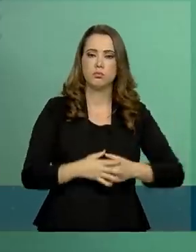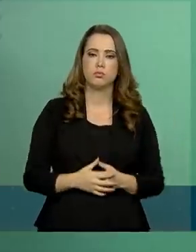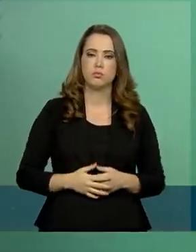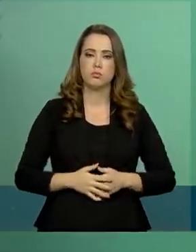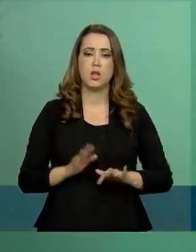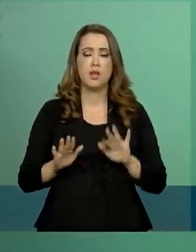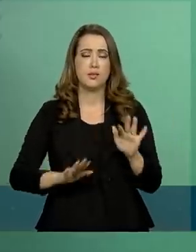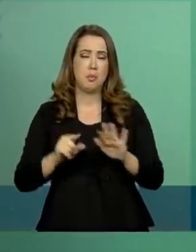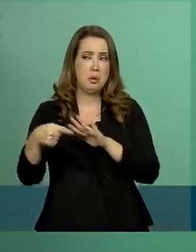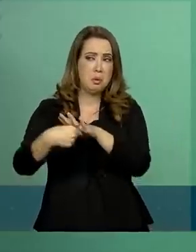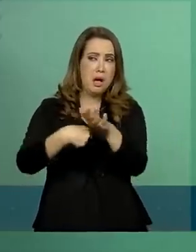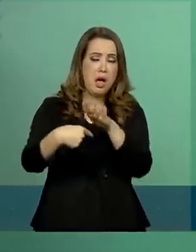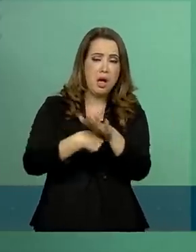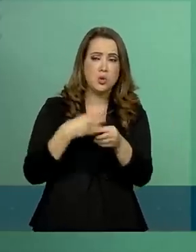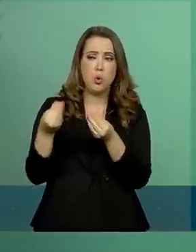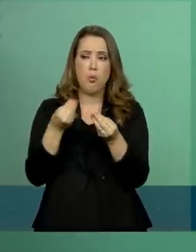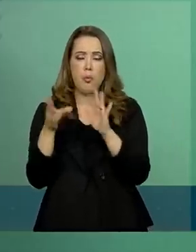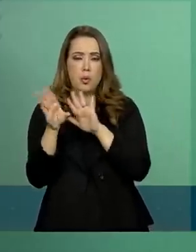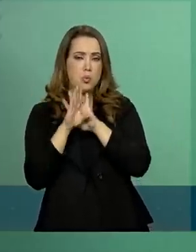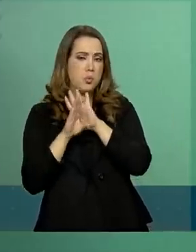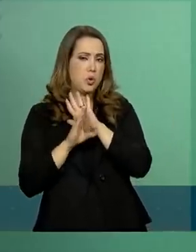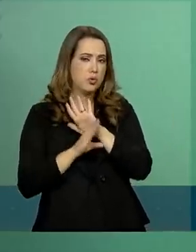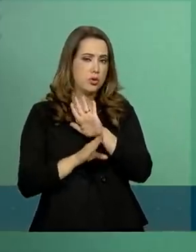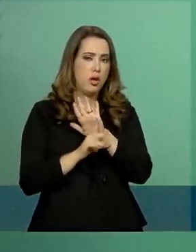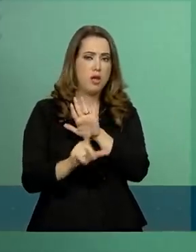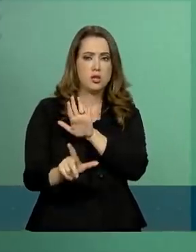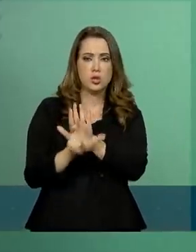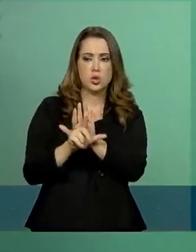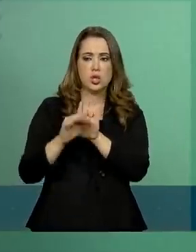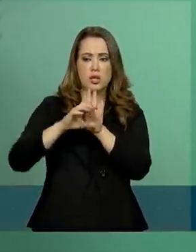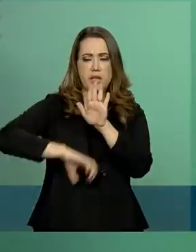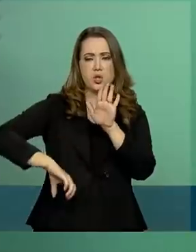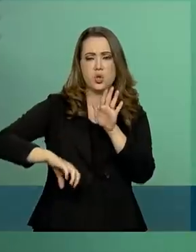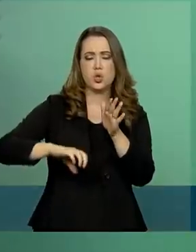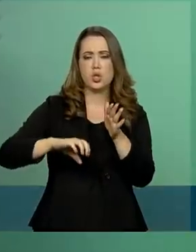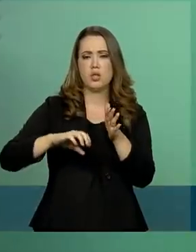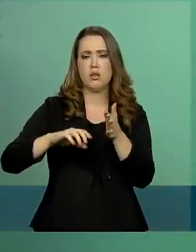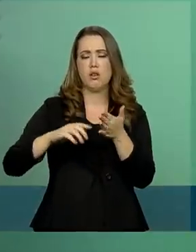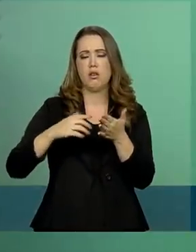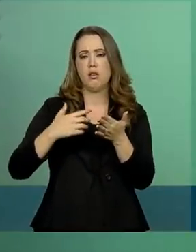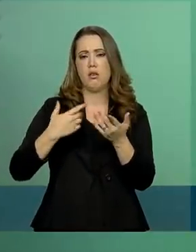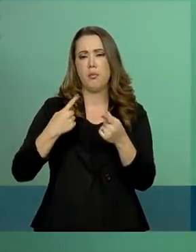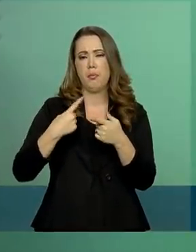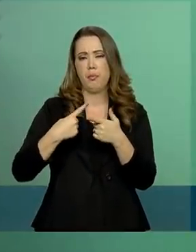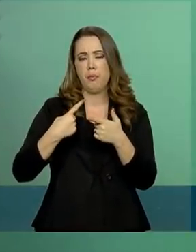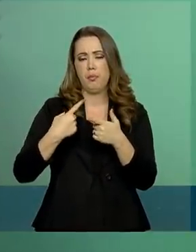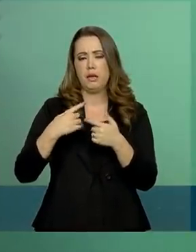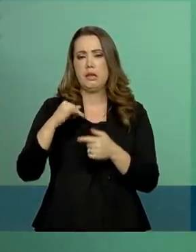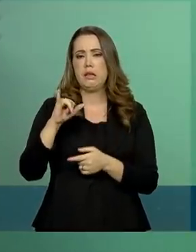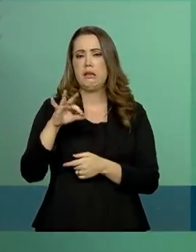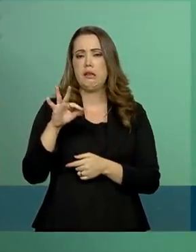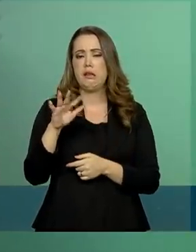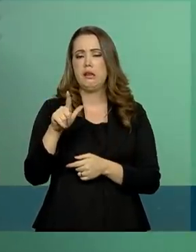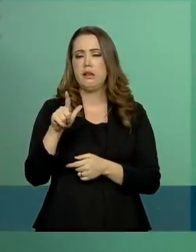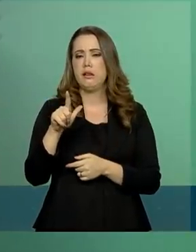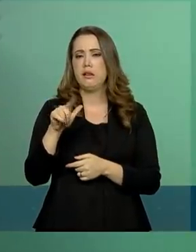Alguns nos questionaram sobre o projeto de lei excludente de ilicitude para os produtores rurais,